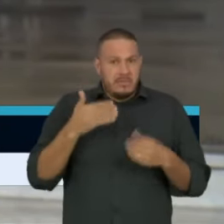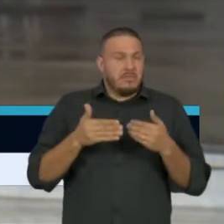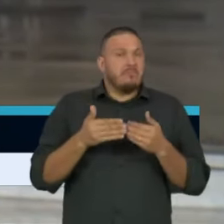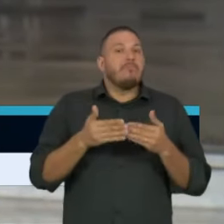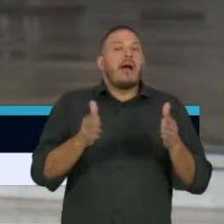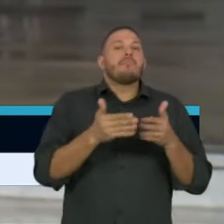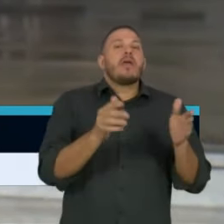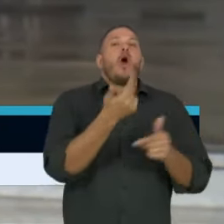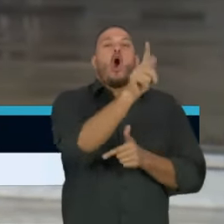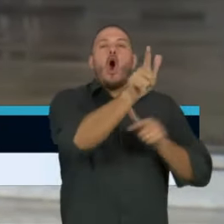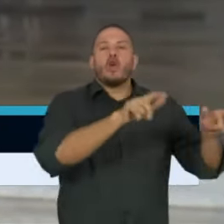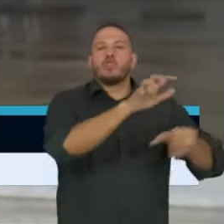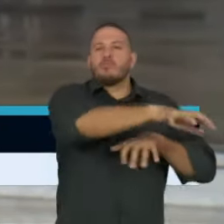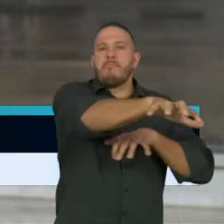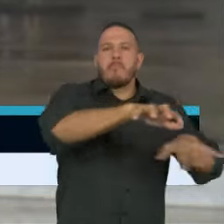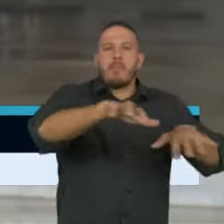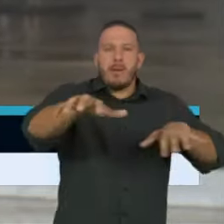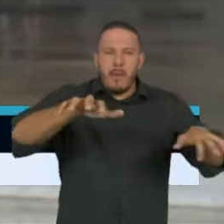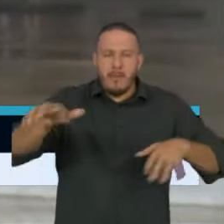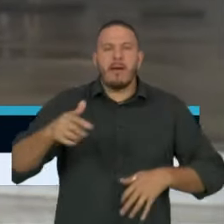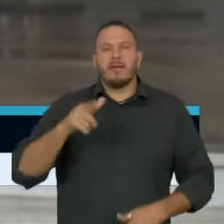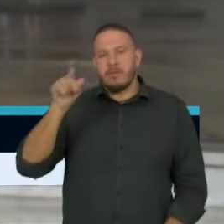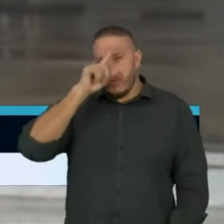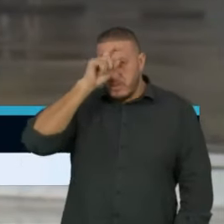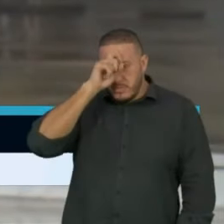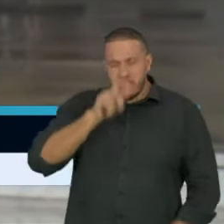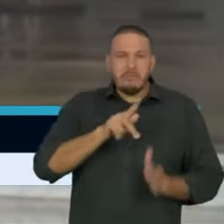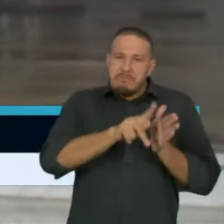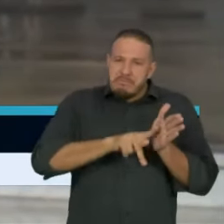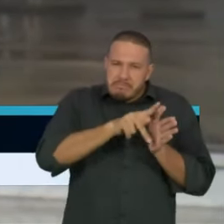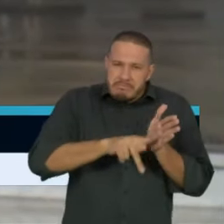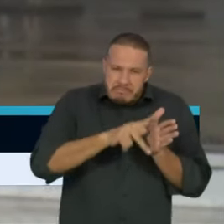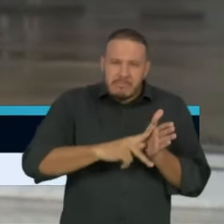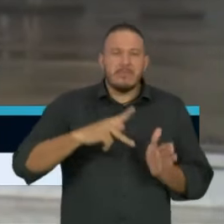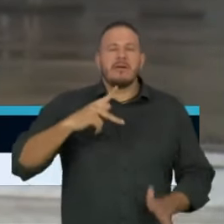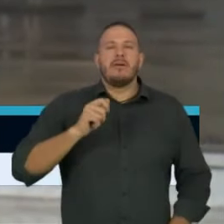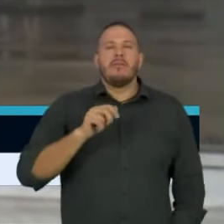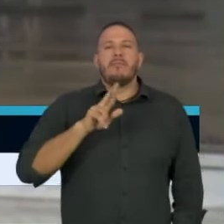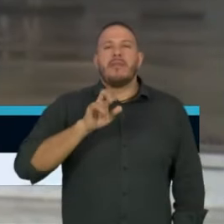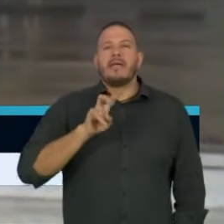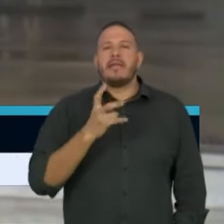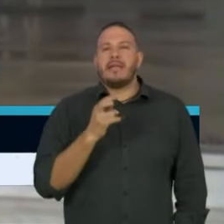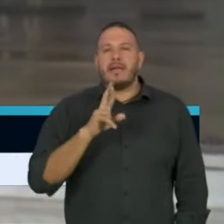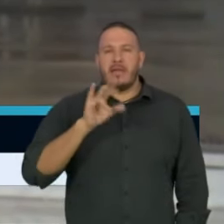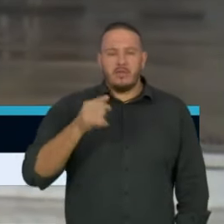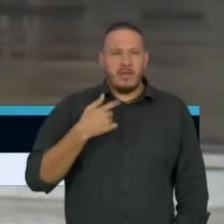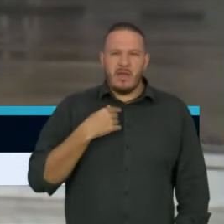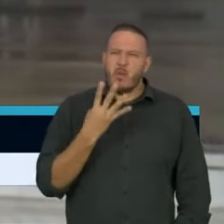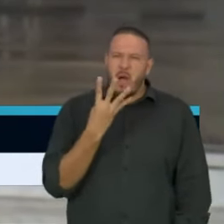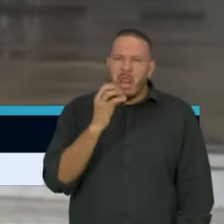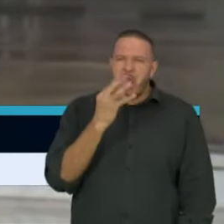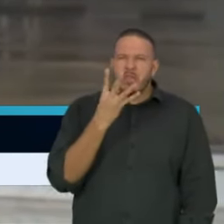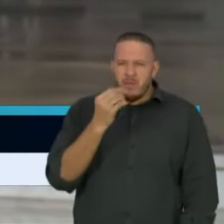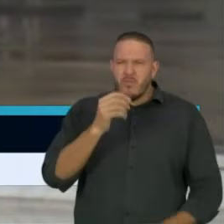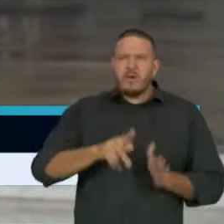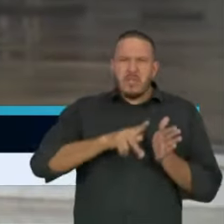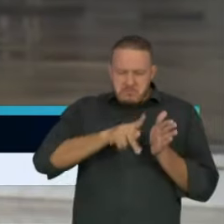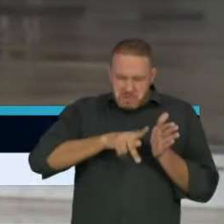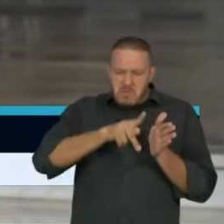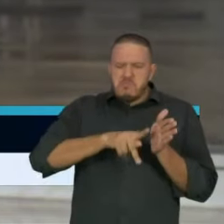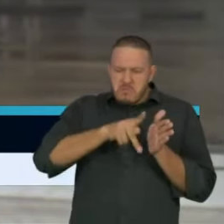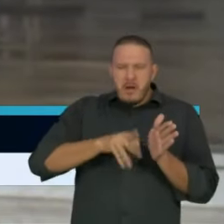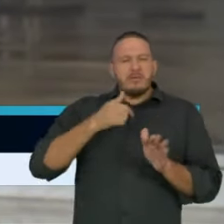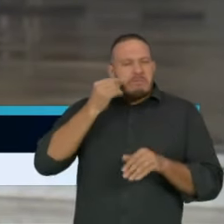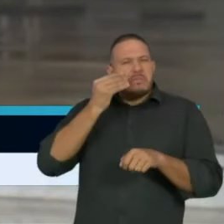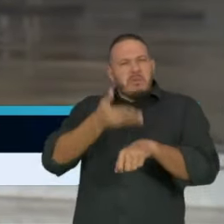todos os outros leitos previstos. O Hospital de Parelheiros, por exemplo, eram 40 leitos para a semana que vem, que nós estamos tentando antecipar